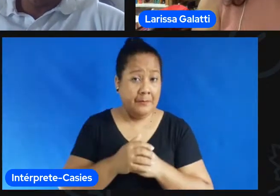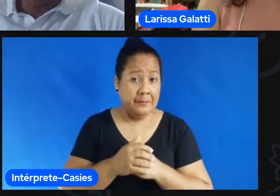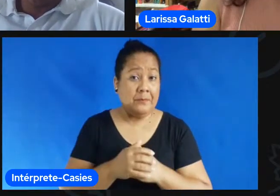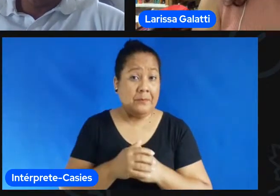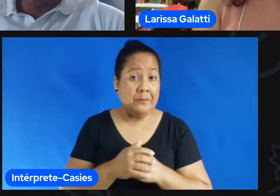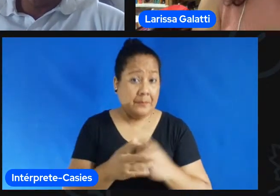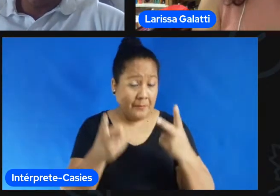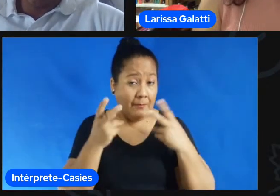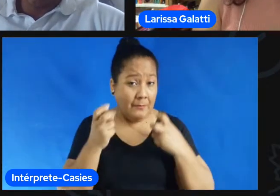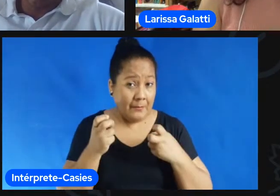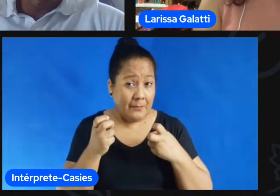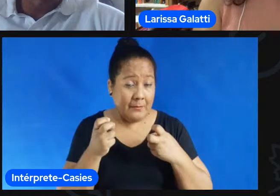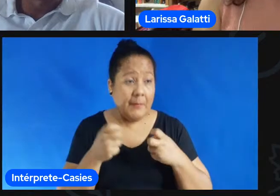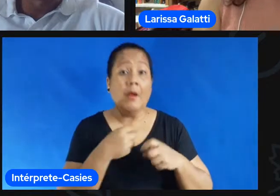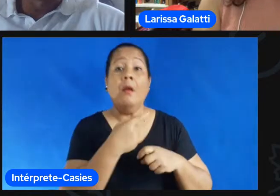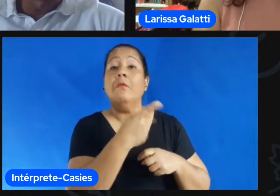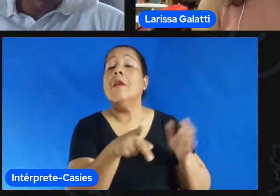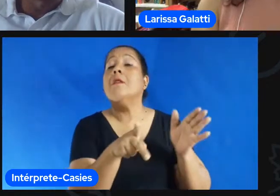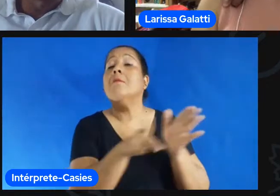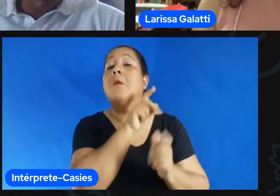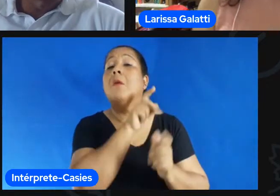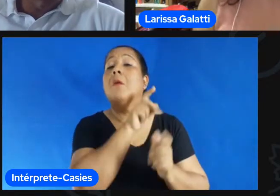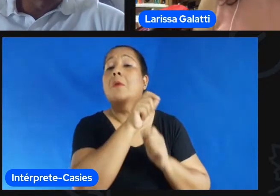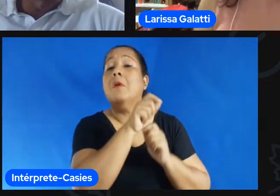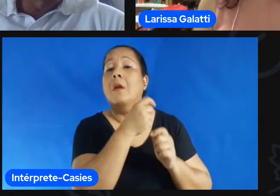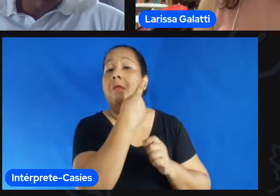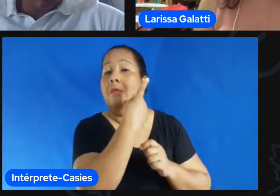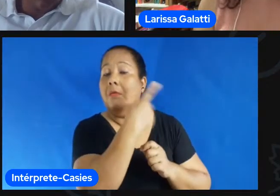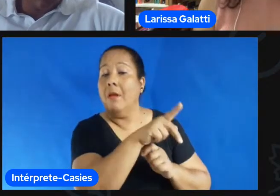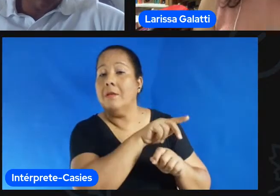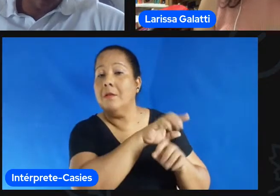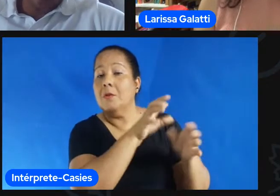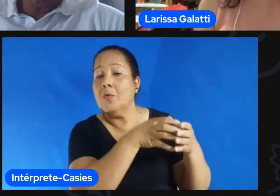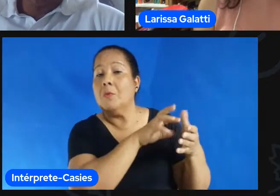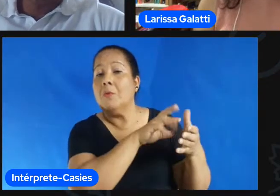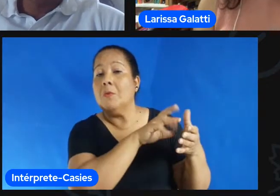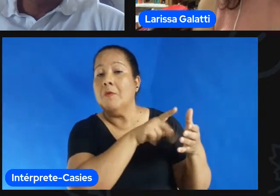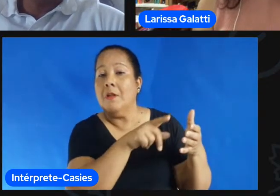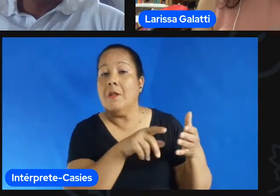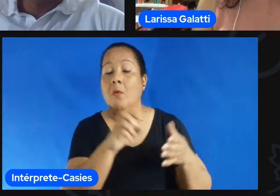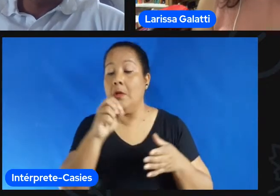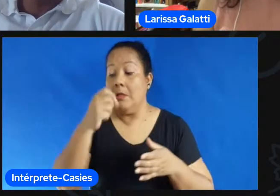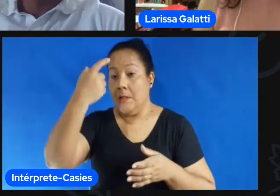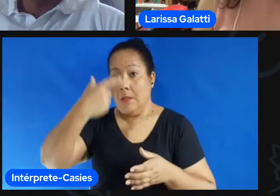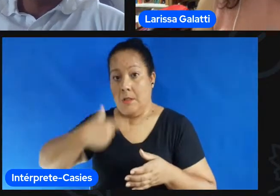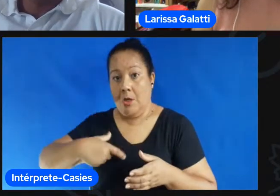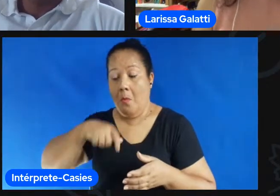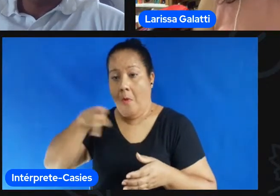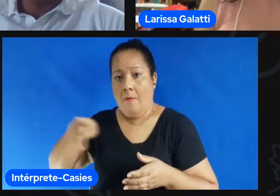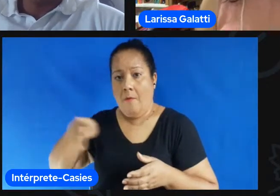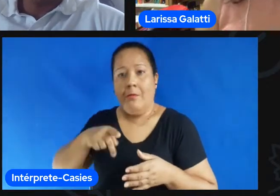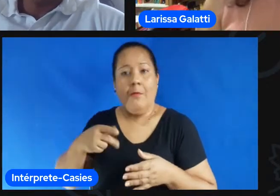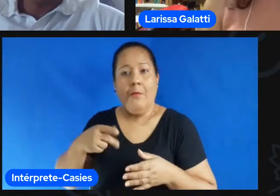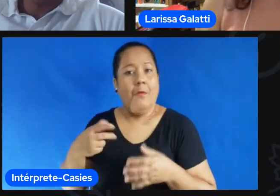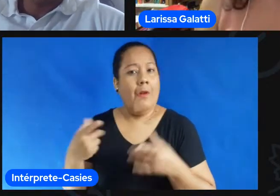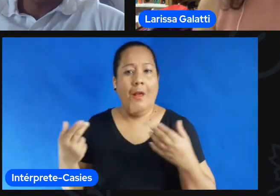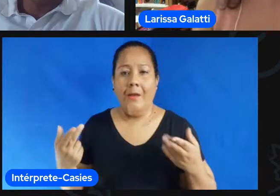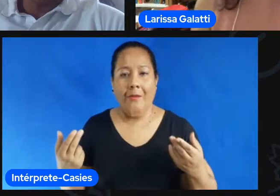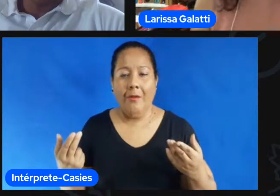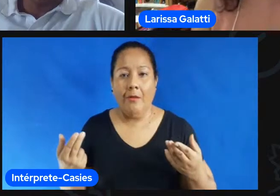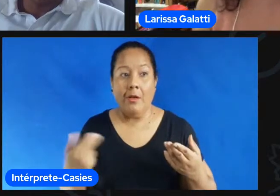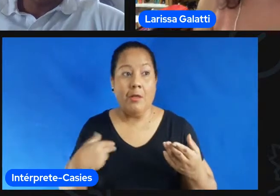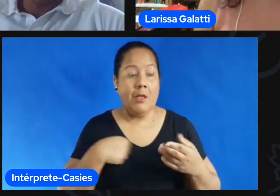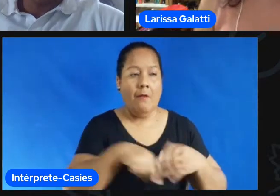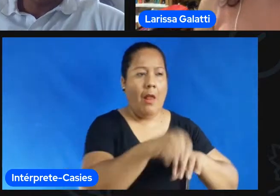vou pesquisar aquilo que pode me ajudar a oferecer a melhor experiência de aprendizagem pros meus alunos quando eu sou treinadora pra